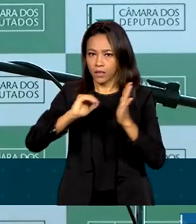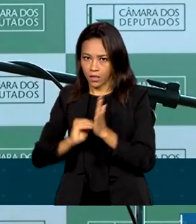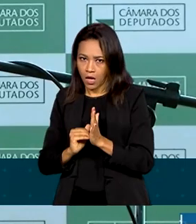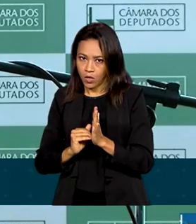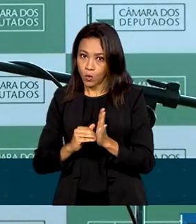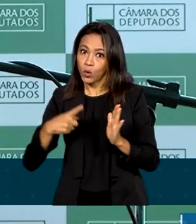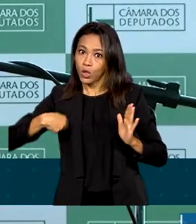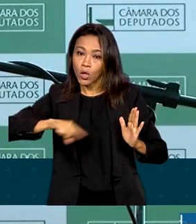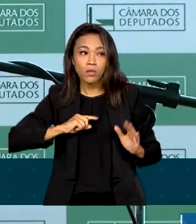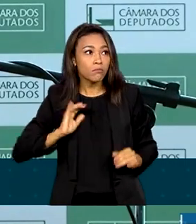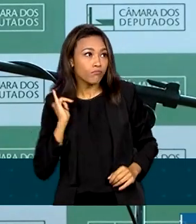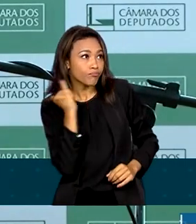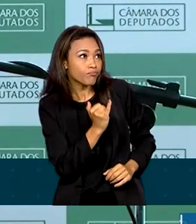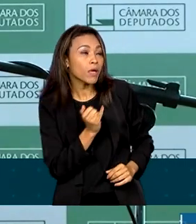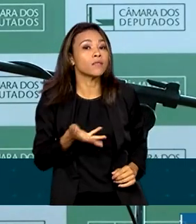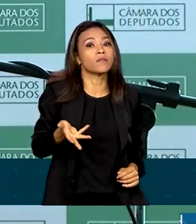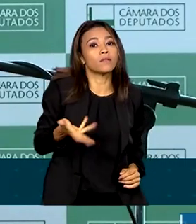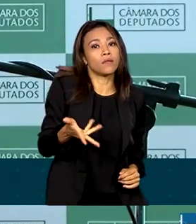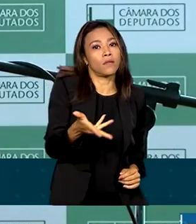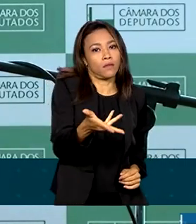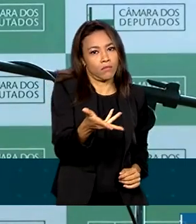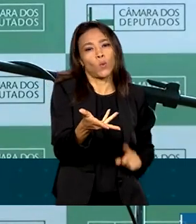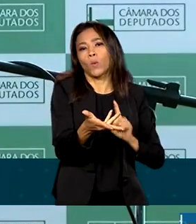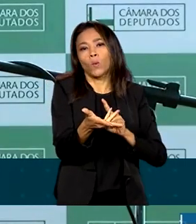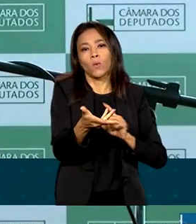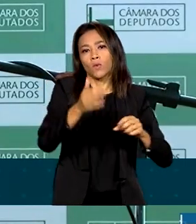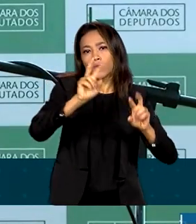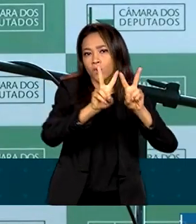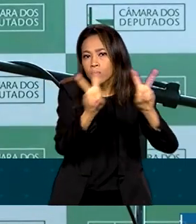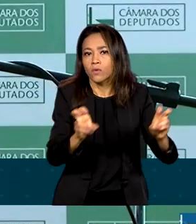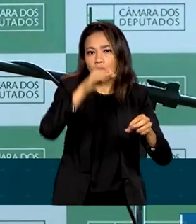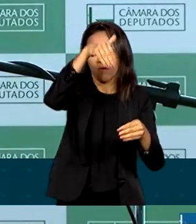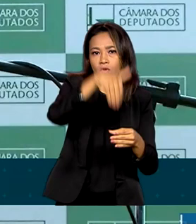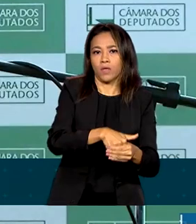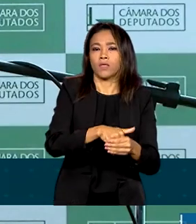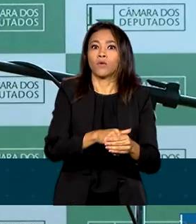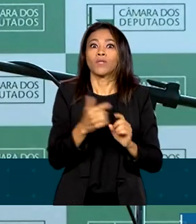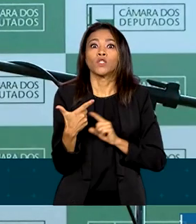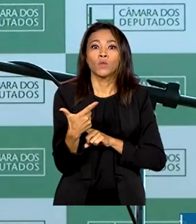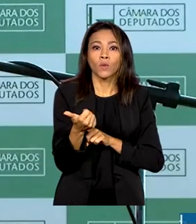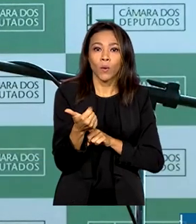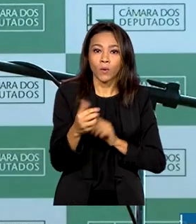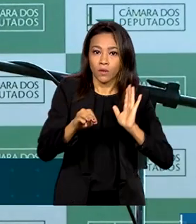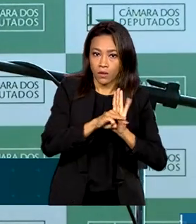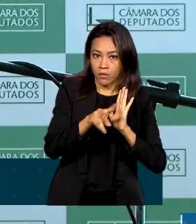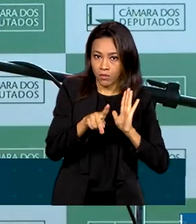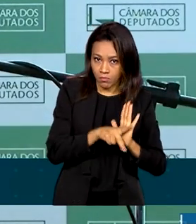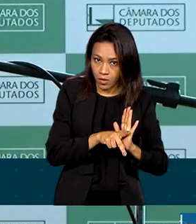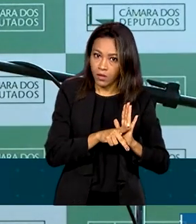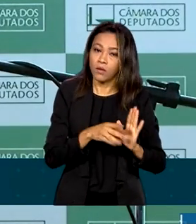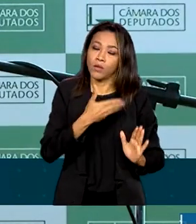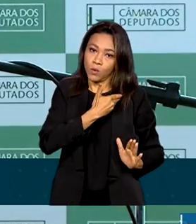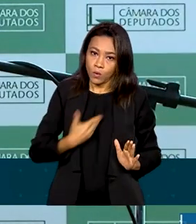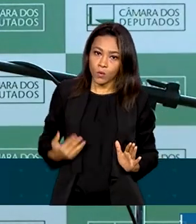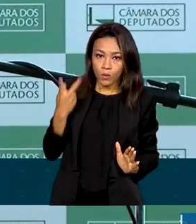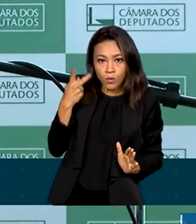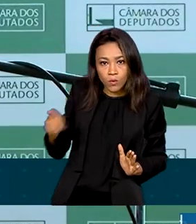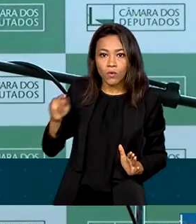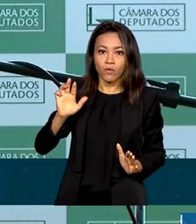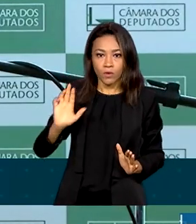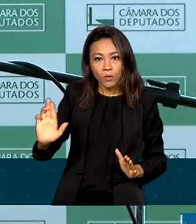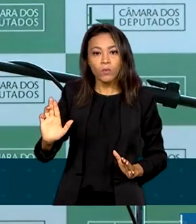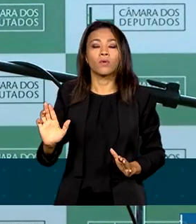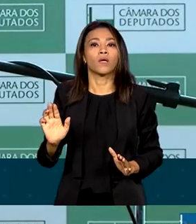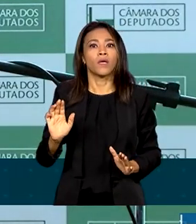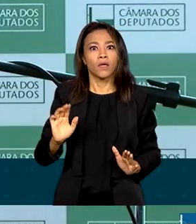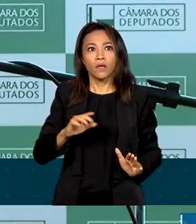celeridade na votação do conteúdo das 12 MPs do governo do presidente Lula, que estavam aqui na casa